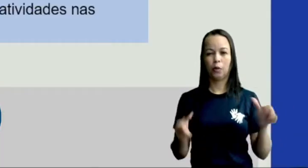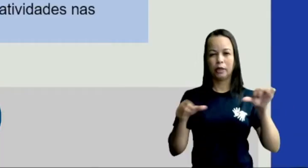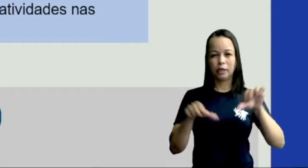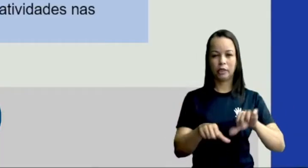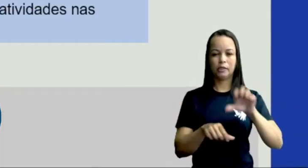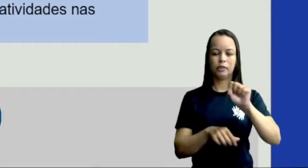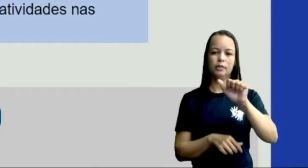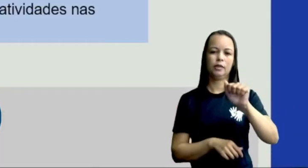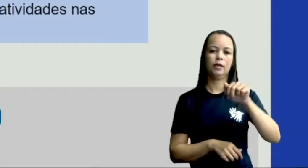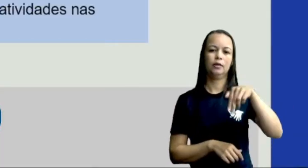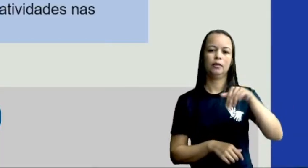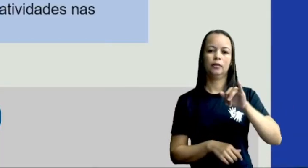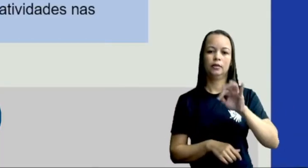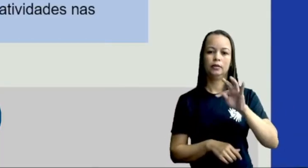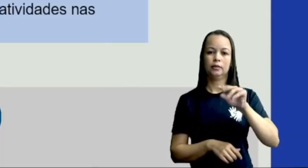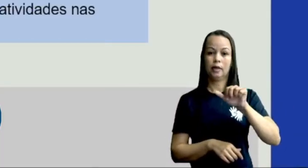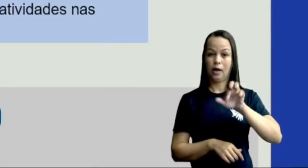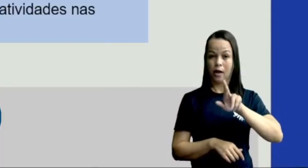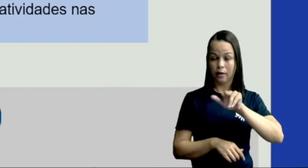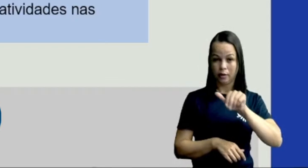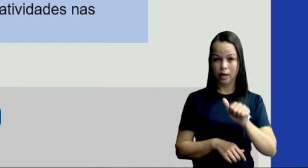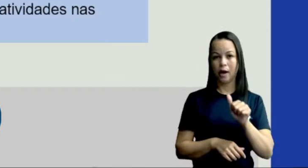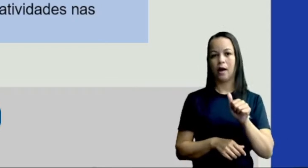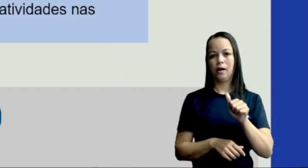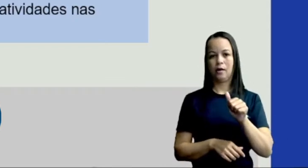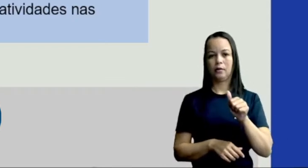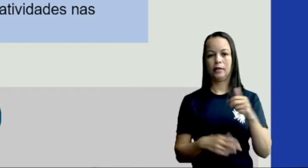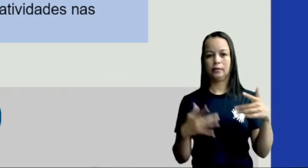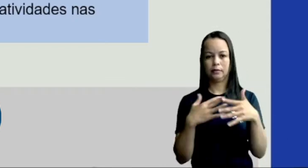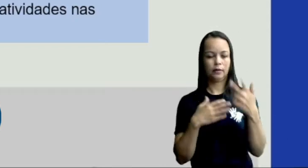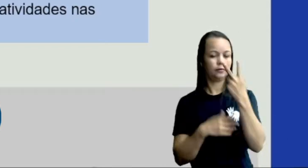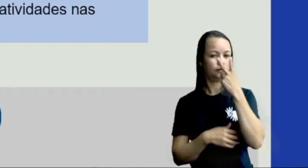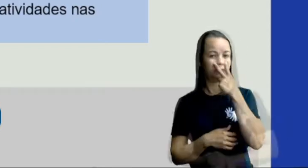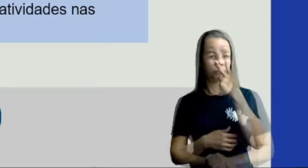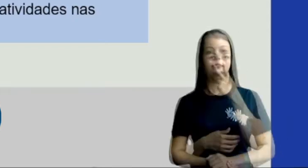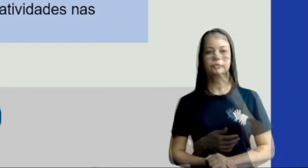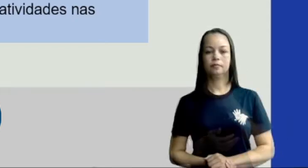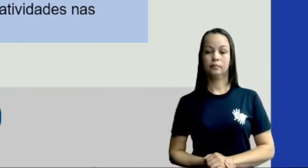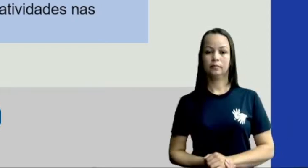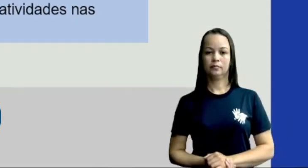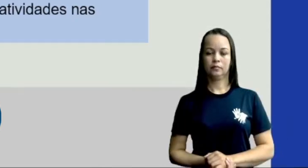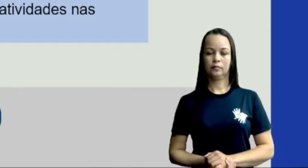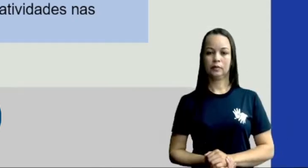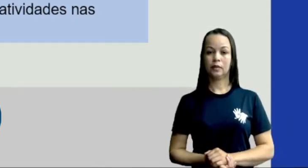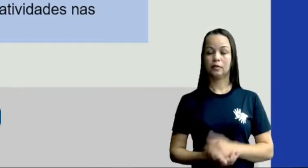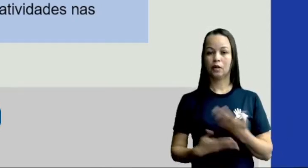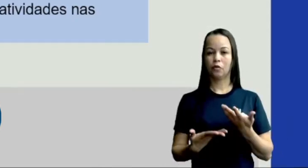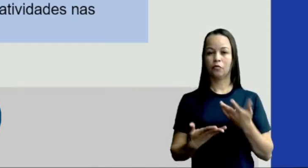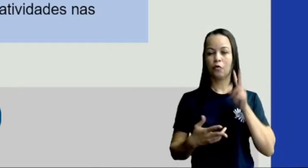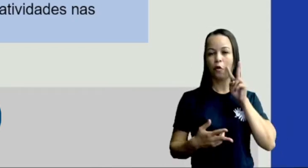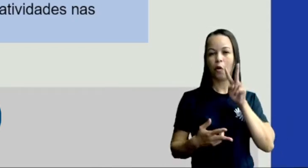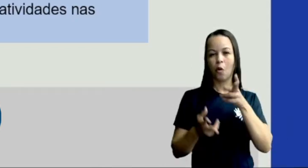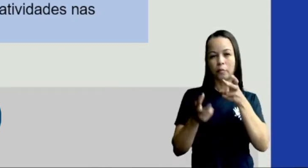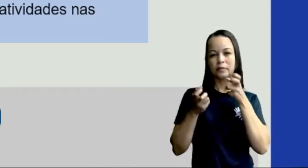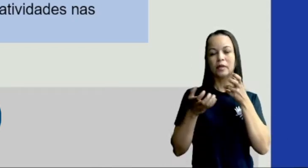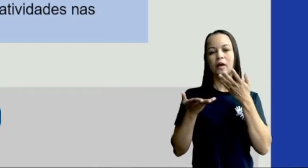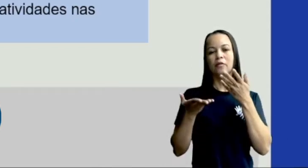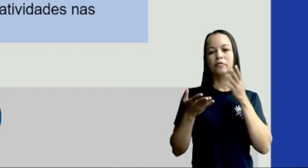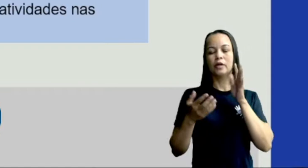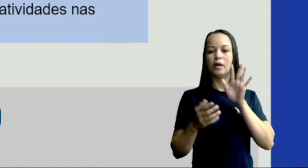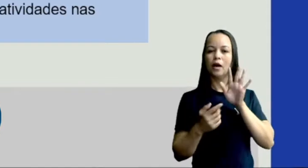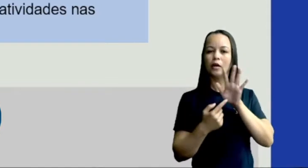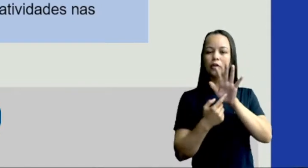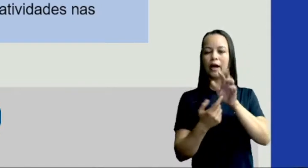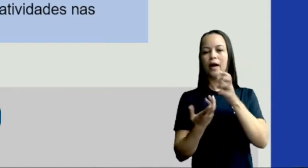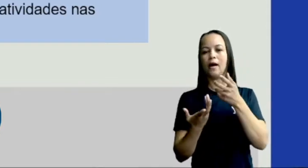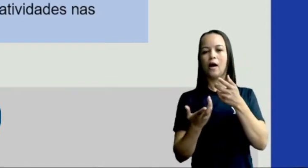sanitária da pandemia em Vitória de Santo Antão. Então vejam só, a gente vai abordar um pouquinho a crise